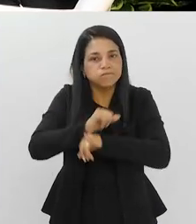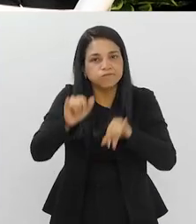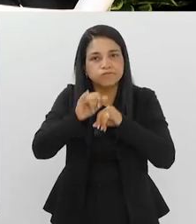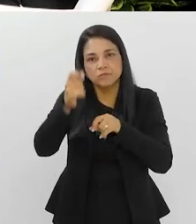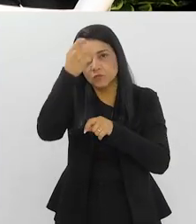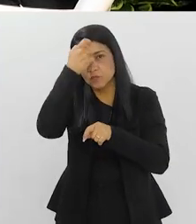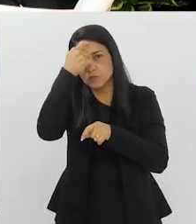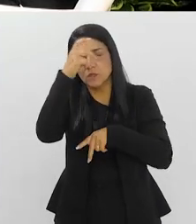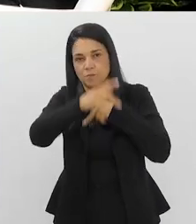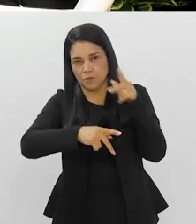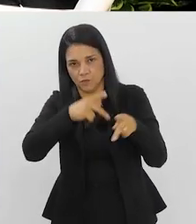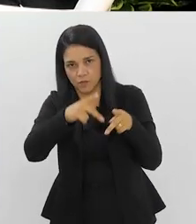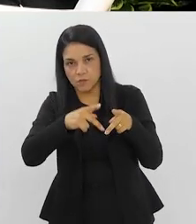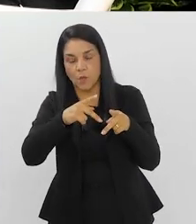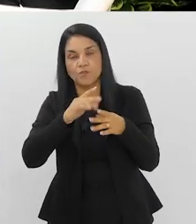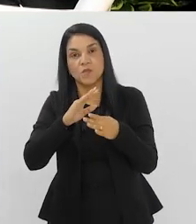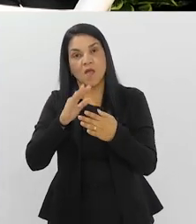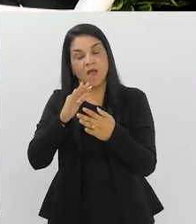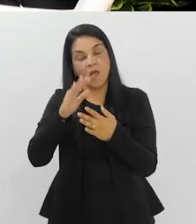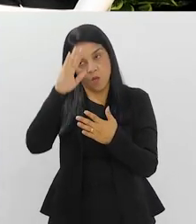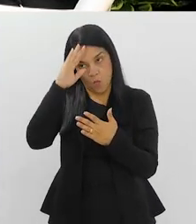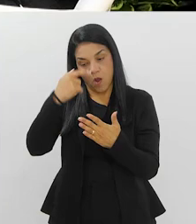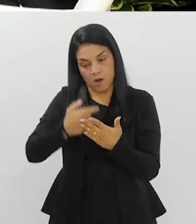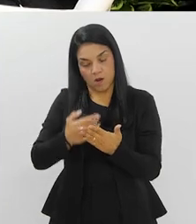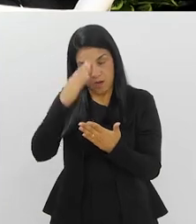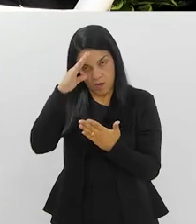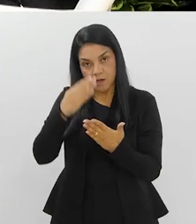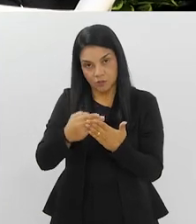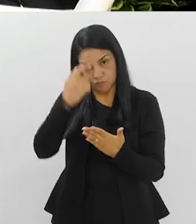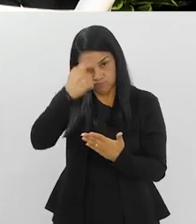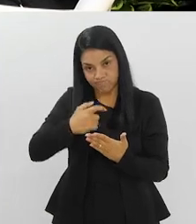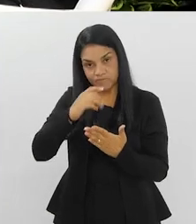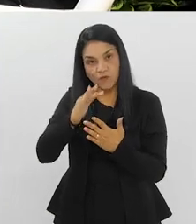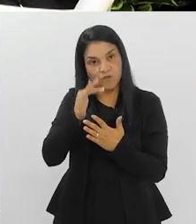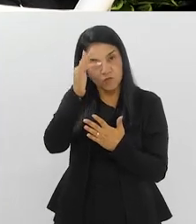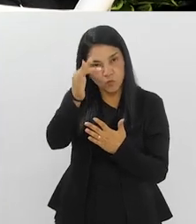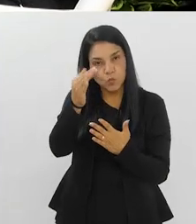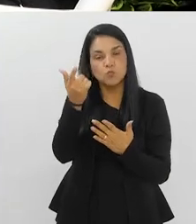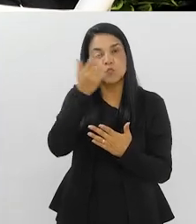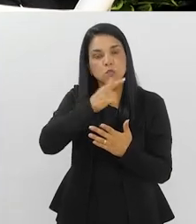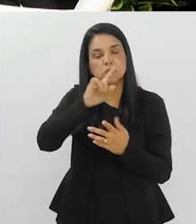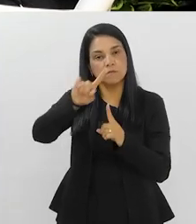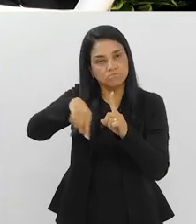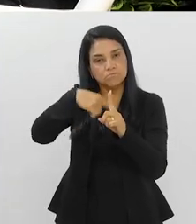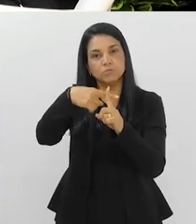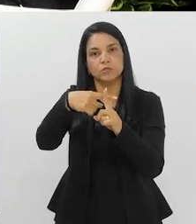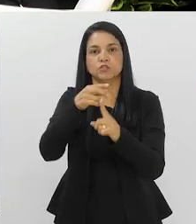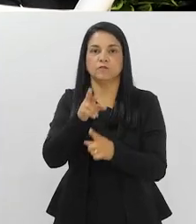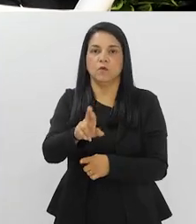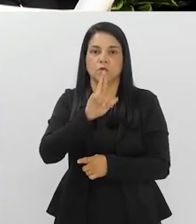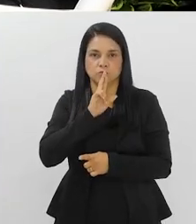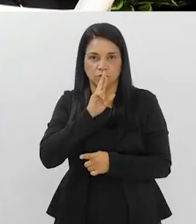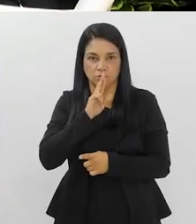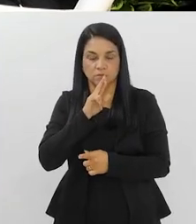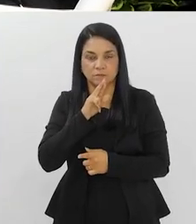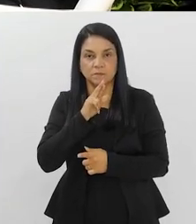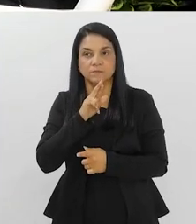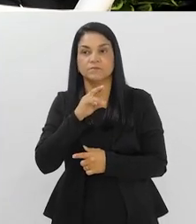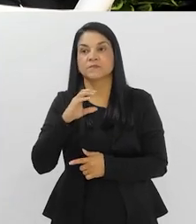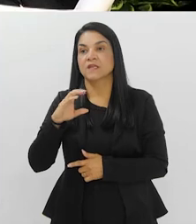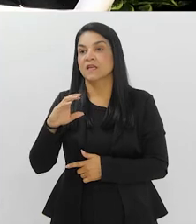conscientizar a população, então, acredito que daqui a alguns anos, pelo menos, a gente possa colher algum resultado nesse sentido.